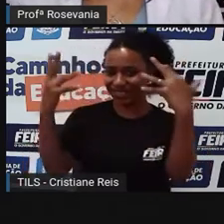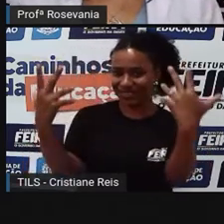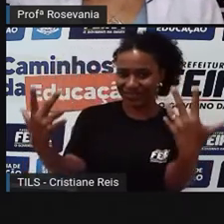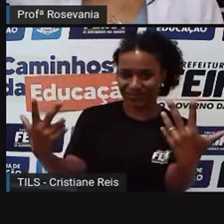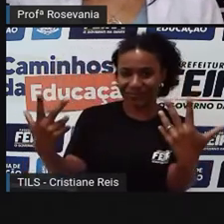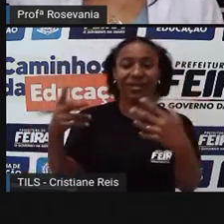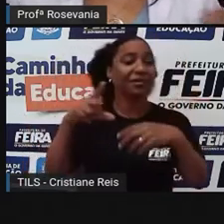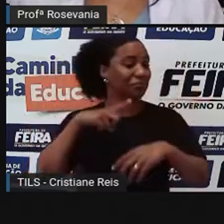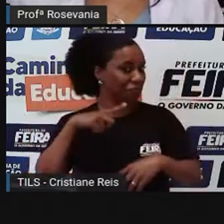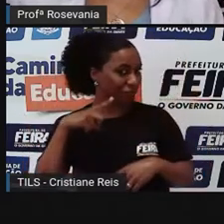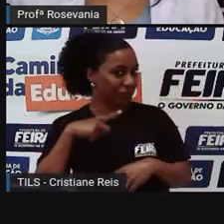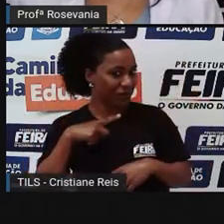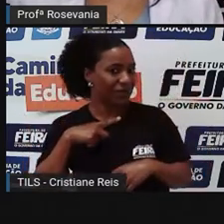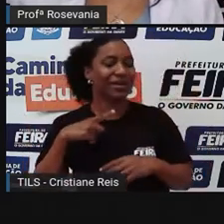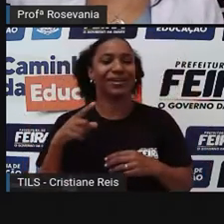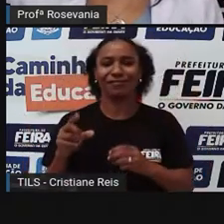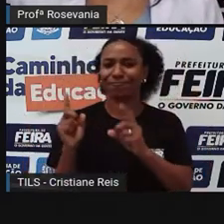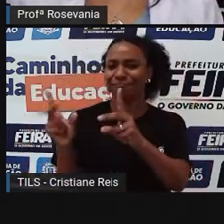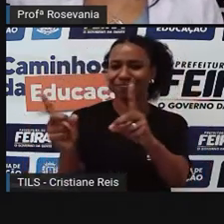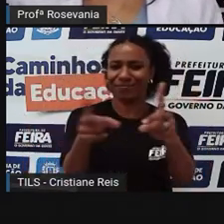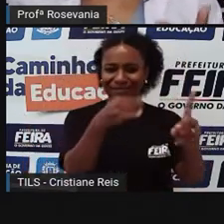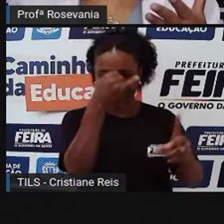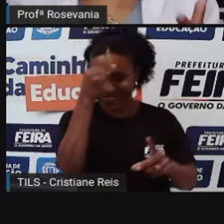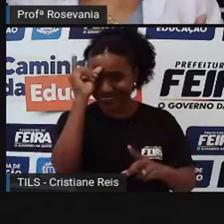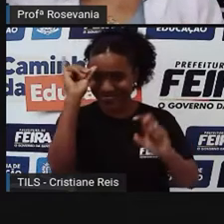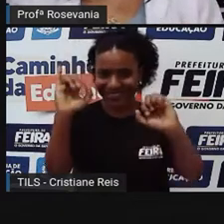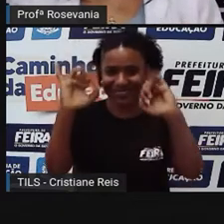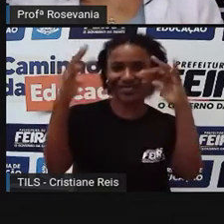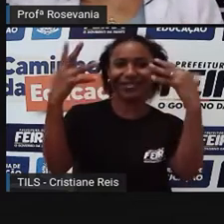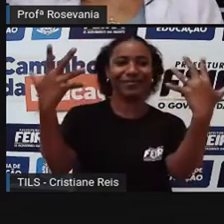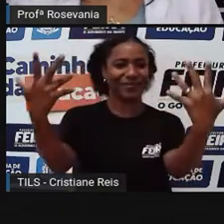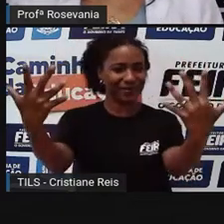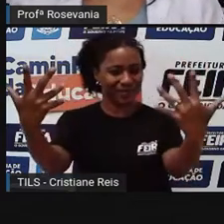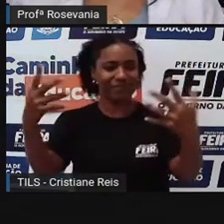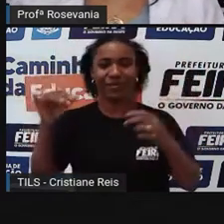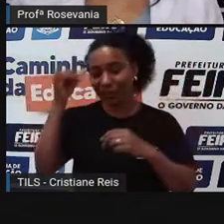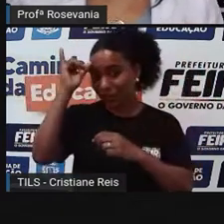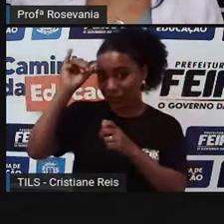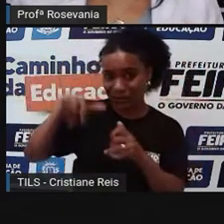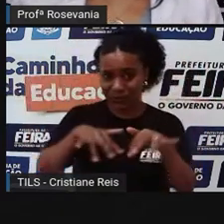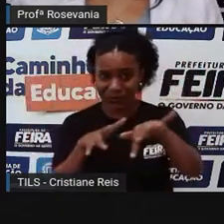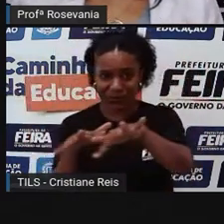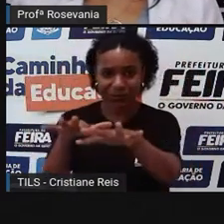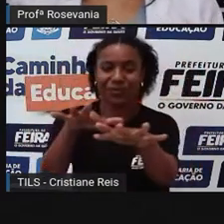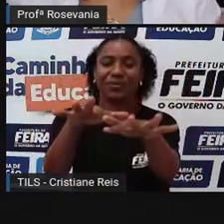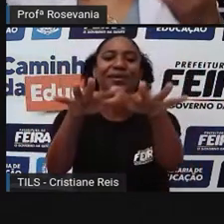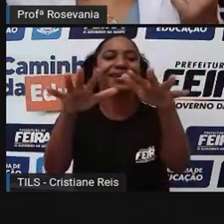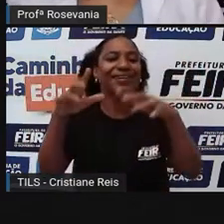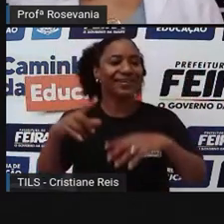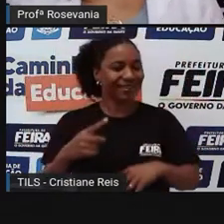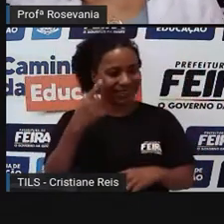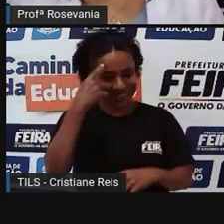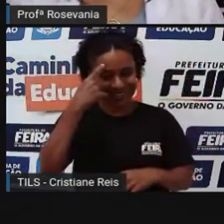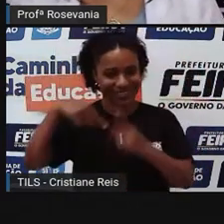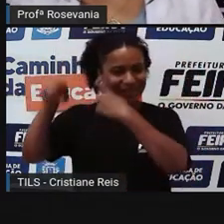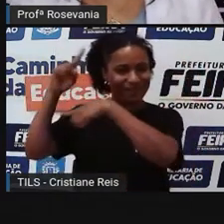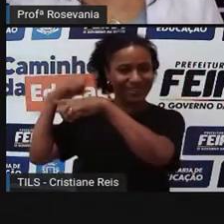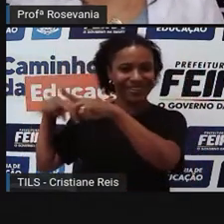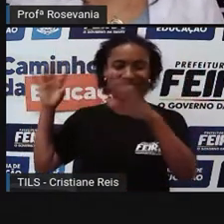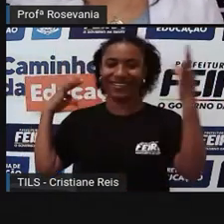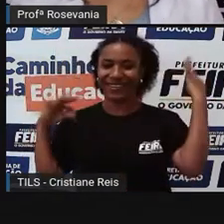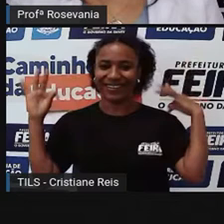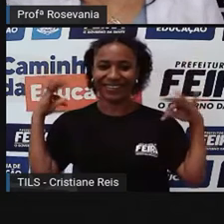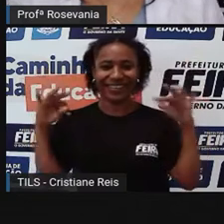boiadeira. Não afaste as memórias do celeiro cultural. Agora você pode contar com o Guia Regional.